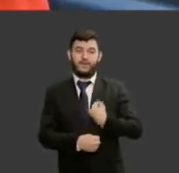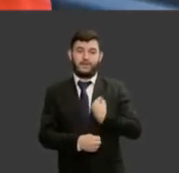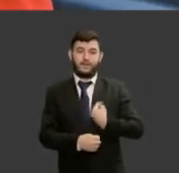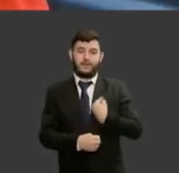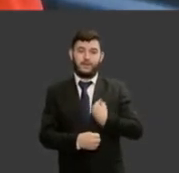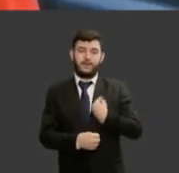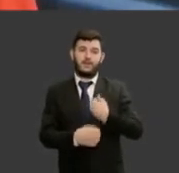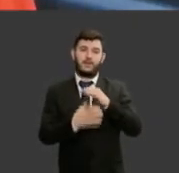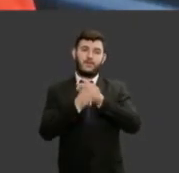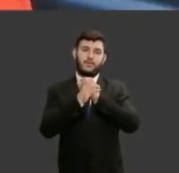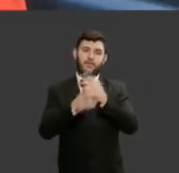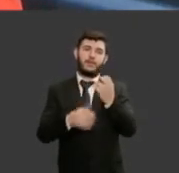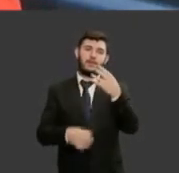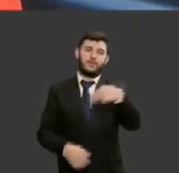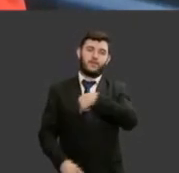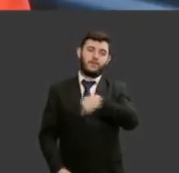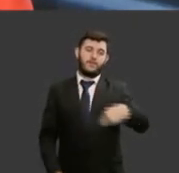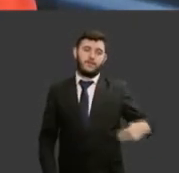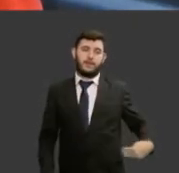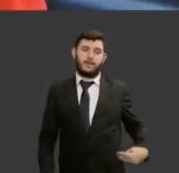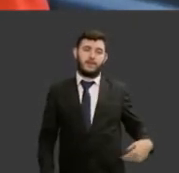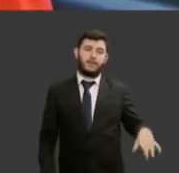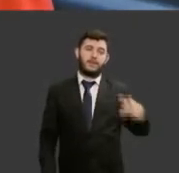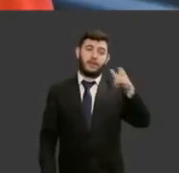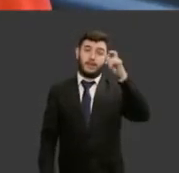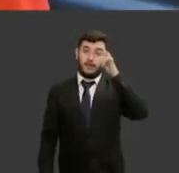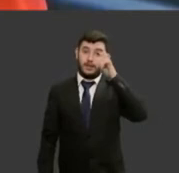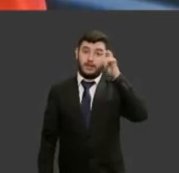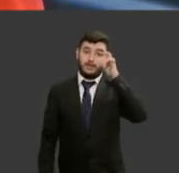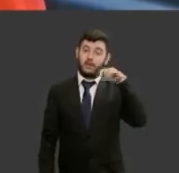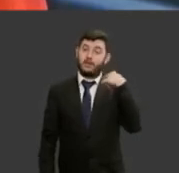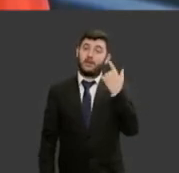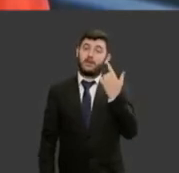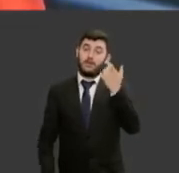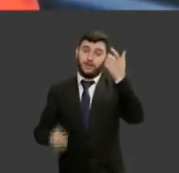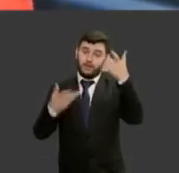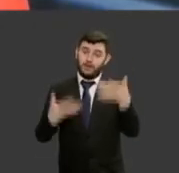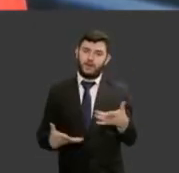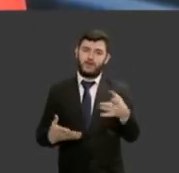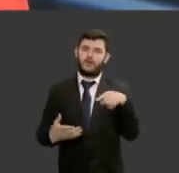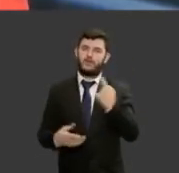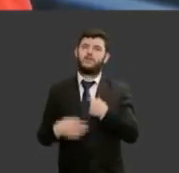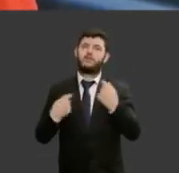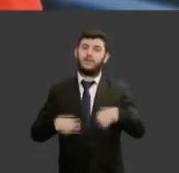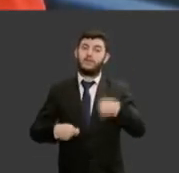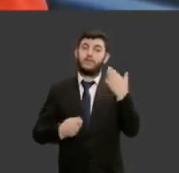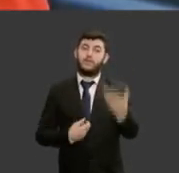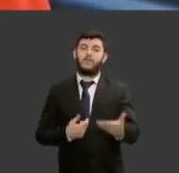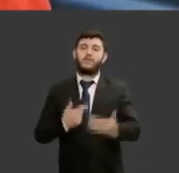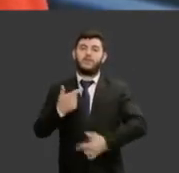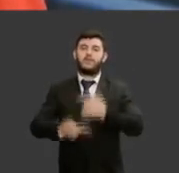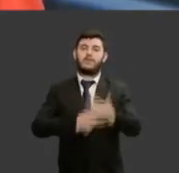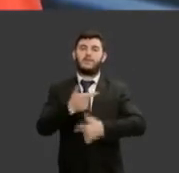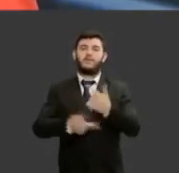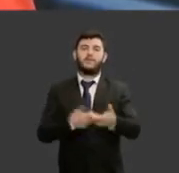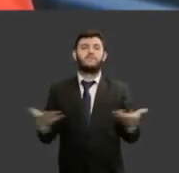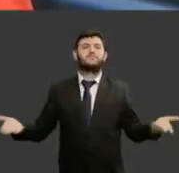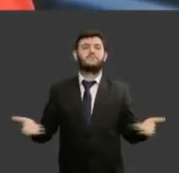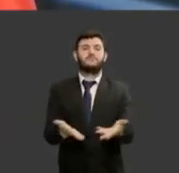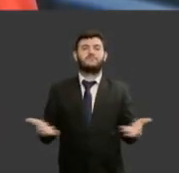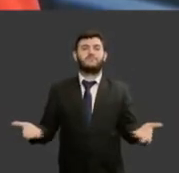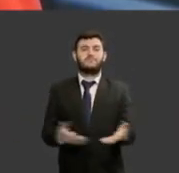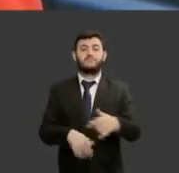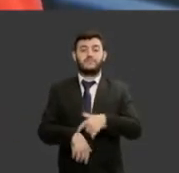ministra Damares e dizer ministra Damares precisamos muito da sua atuação nesse momento que o país está